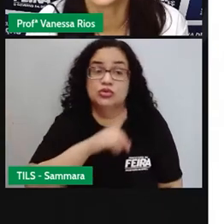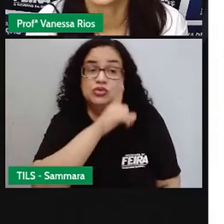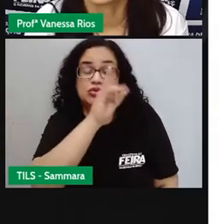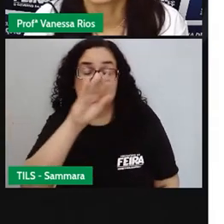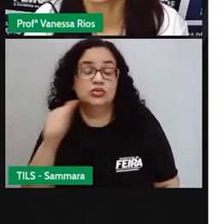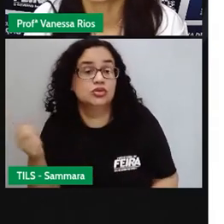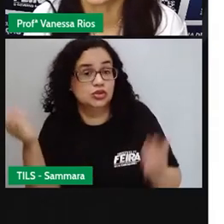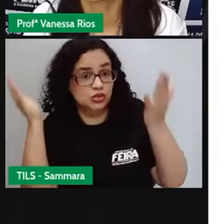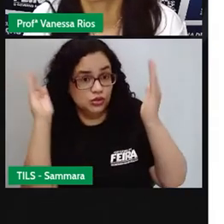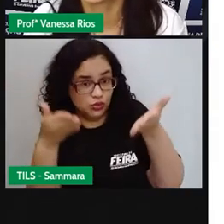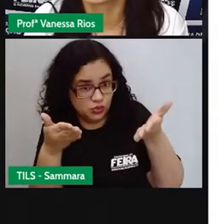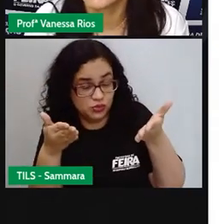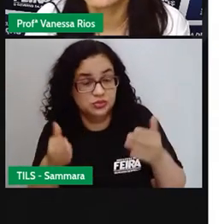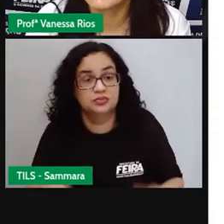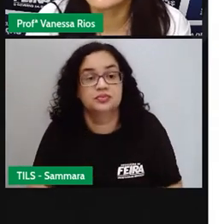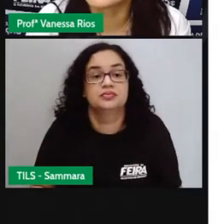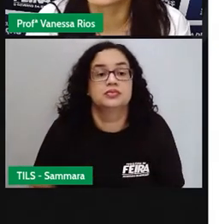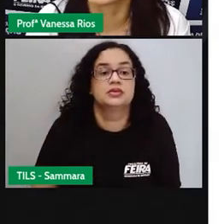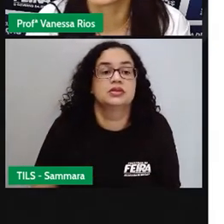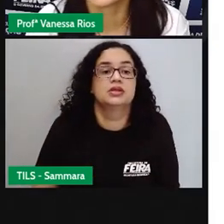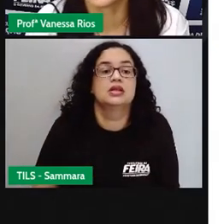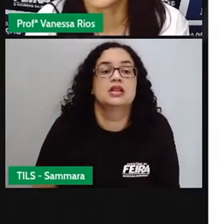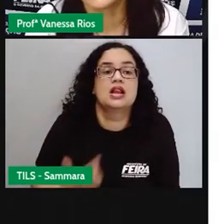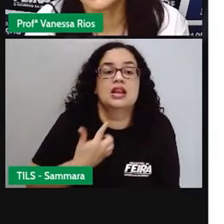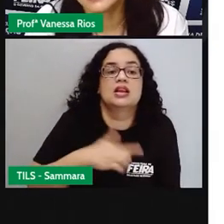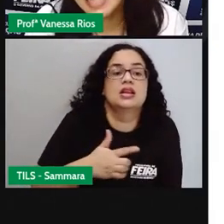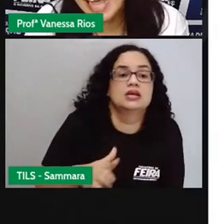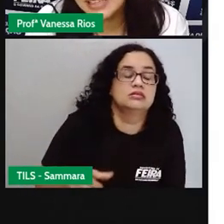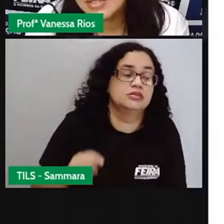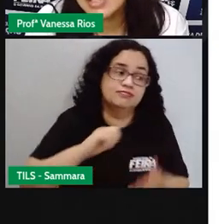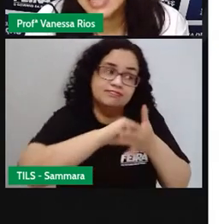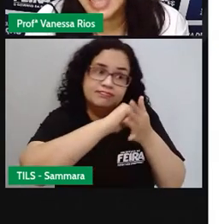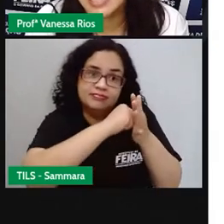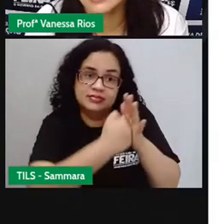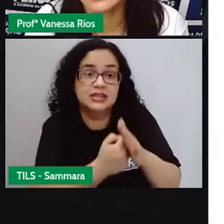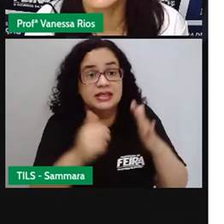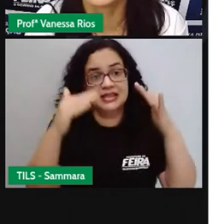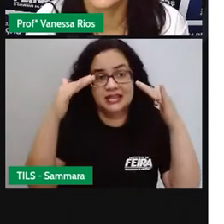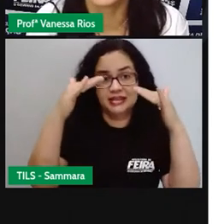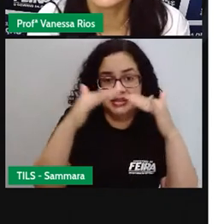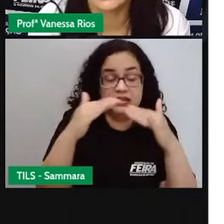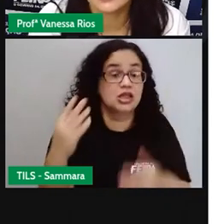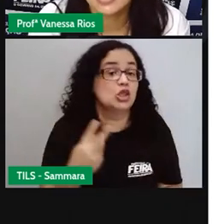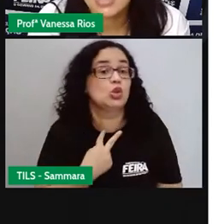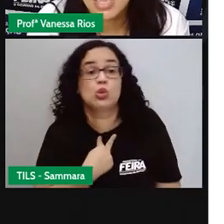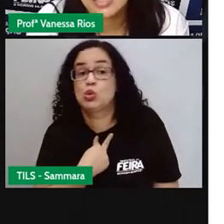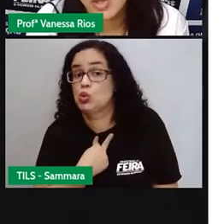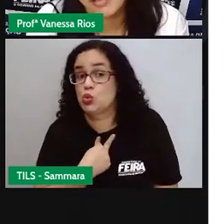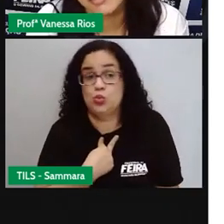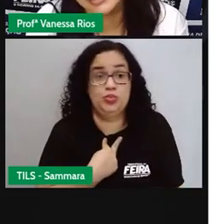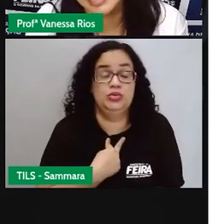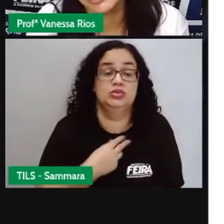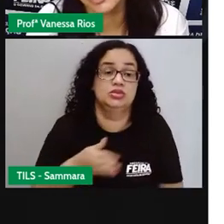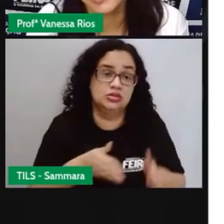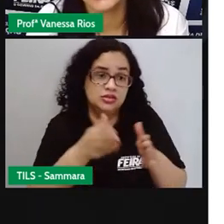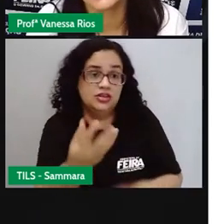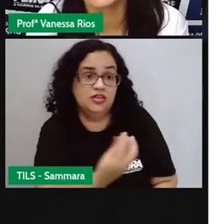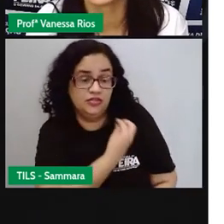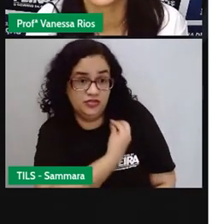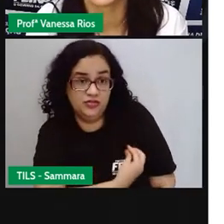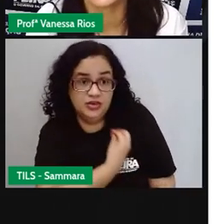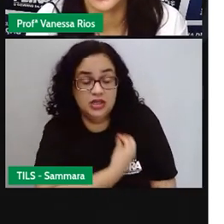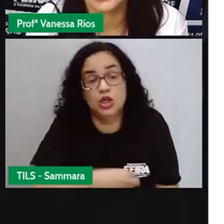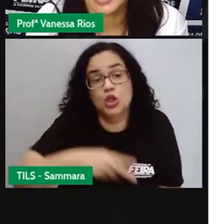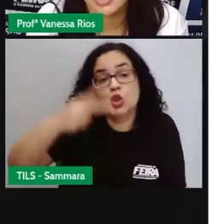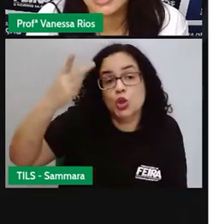hoje, principalmente nesse momento em que muitos estão aí trancados em casa e que não podem, né? Seguir a sua vida aí normalmente,